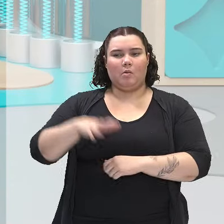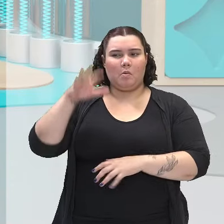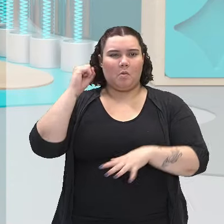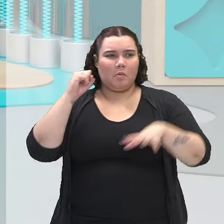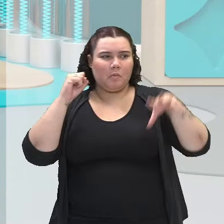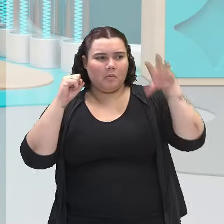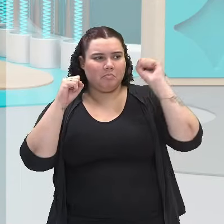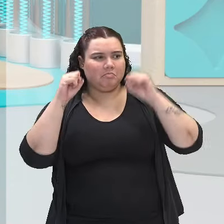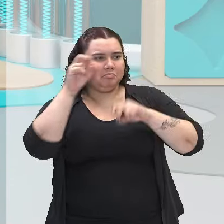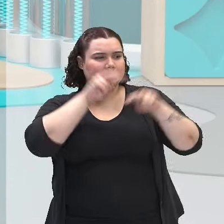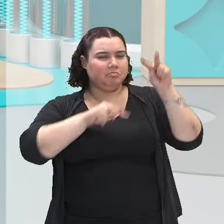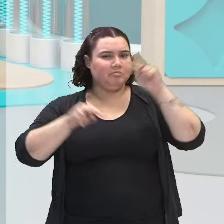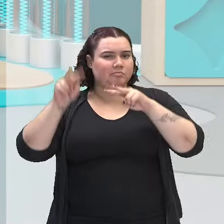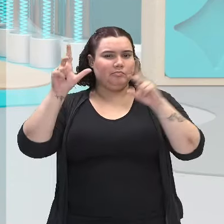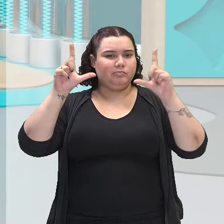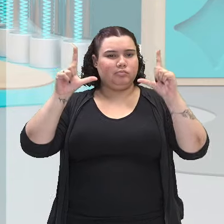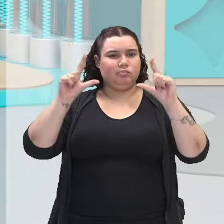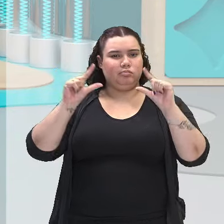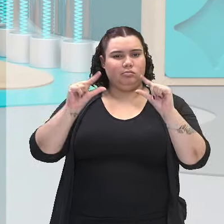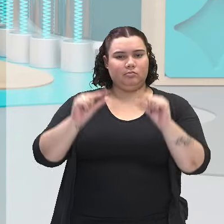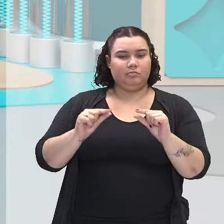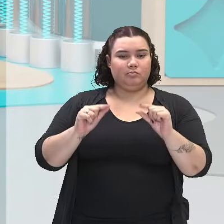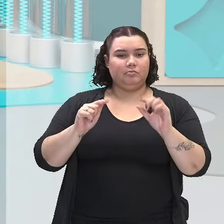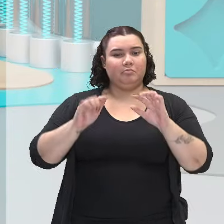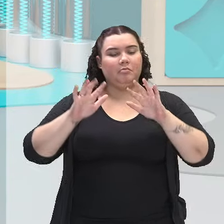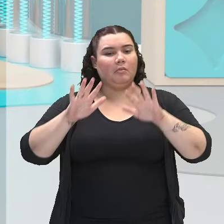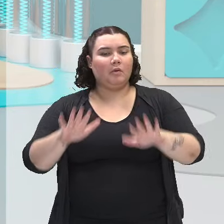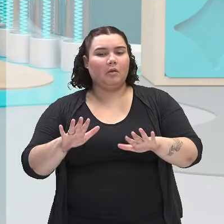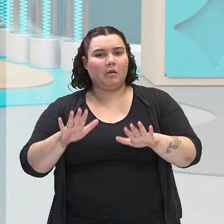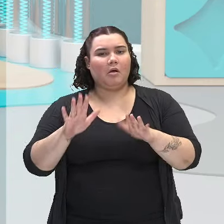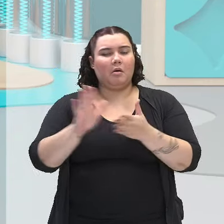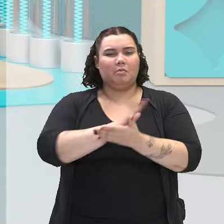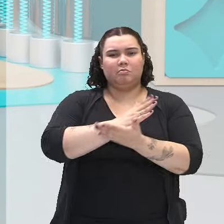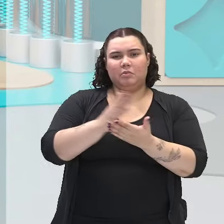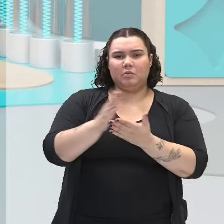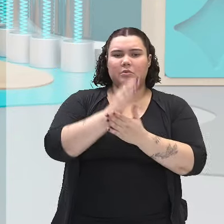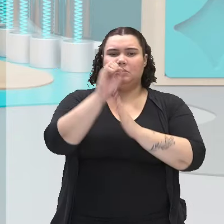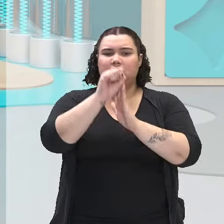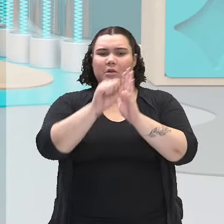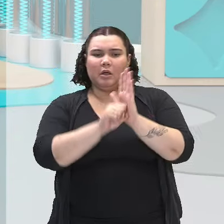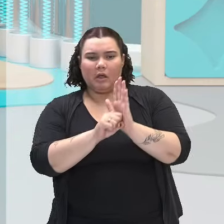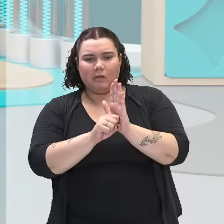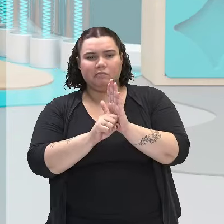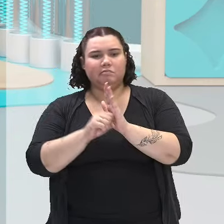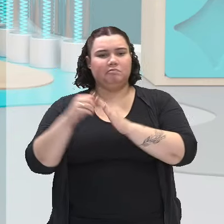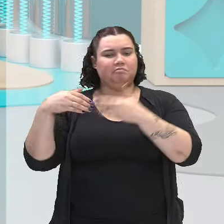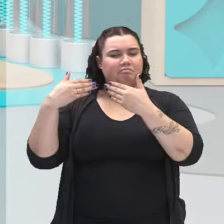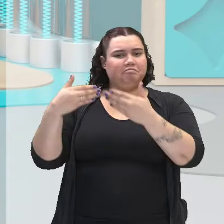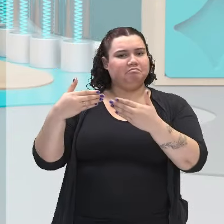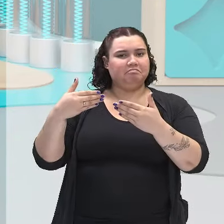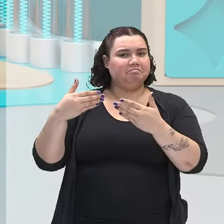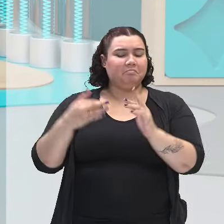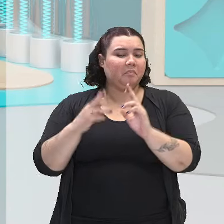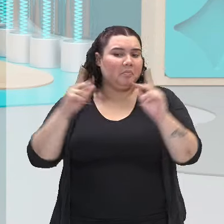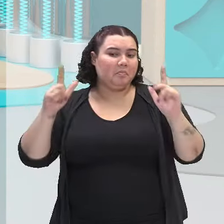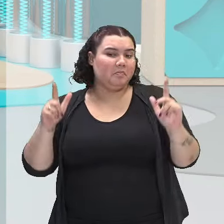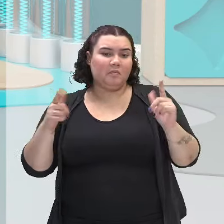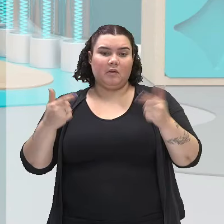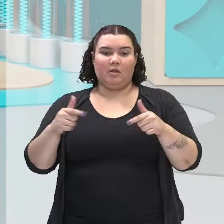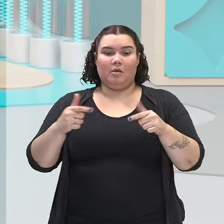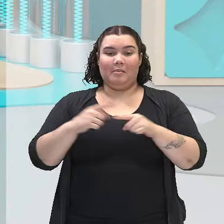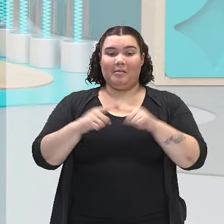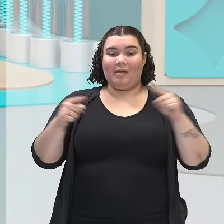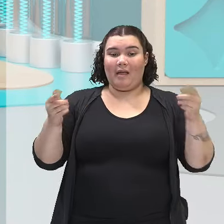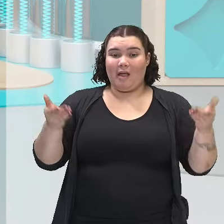Normalmente, alguns séculos ou décadas não trazem tanta diferença. Mas